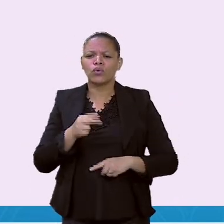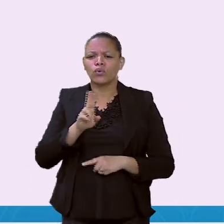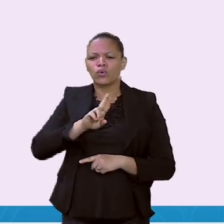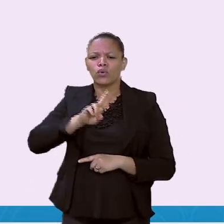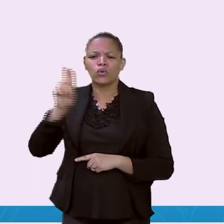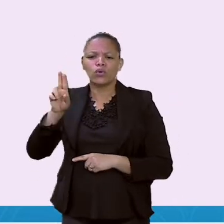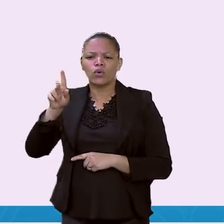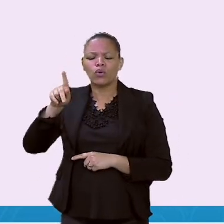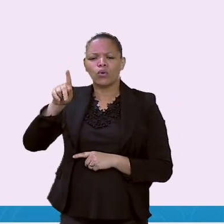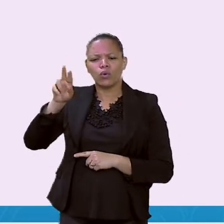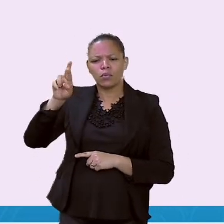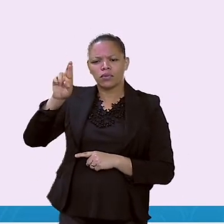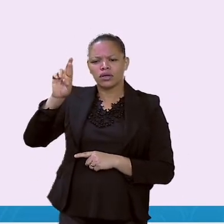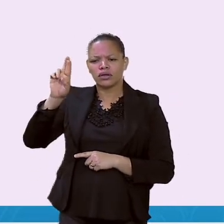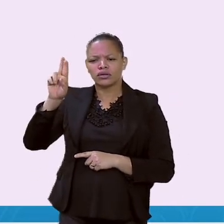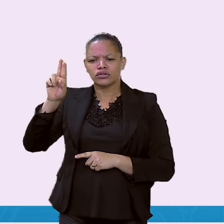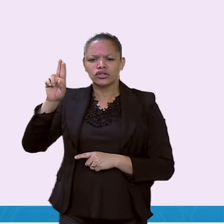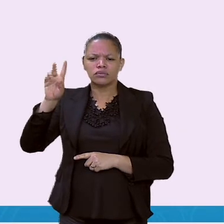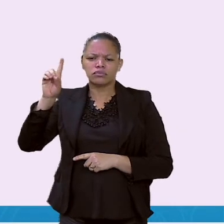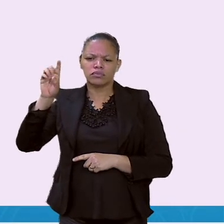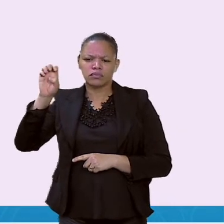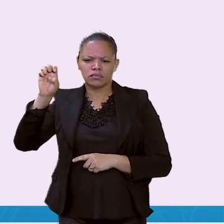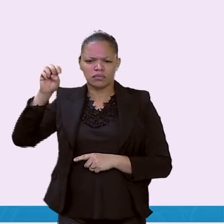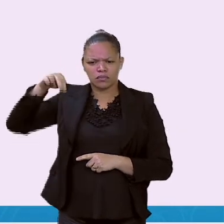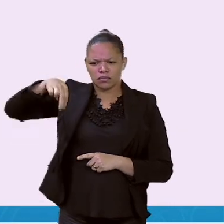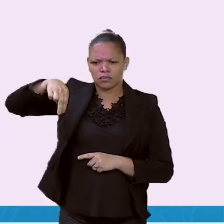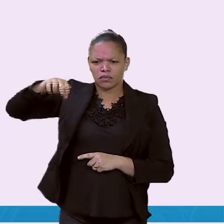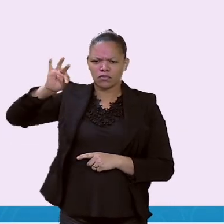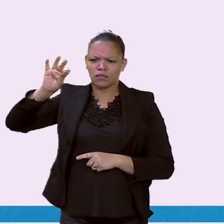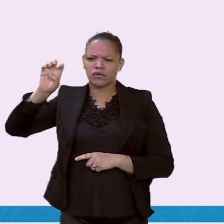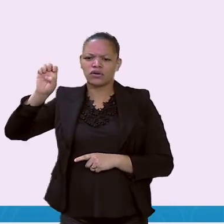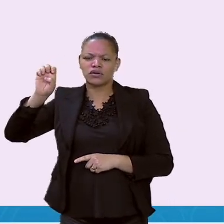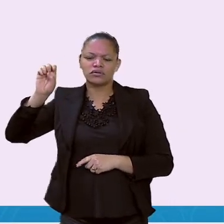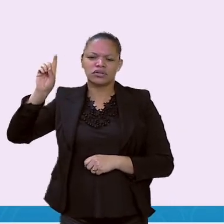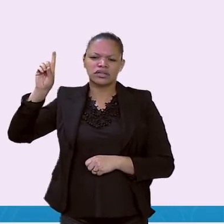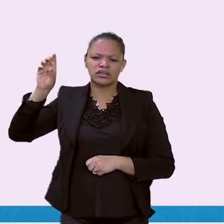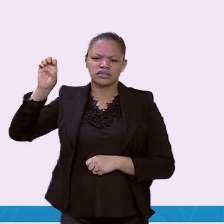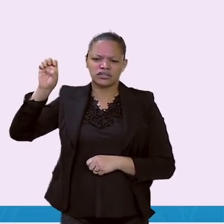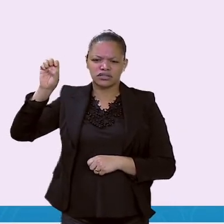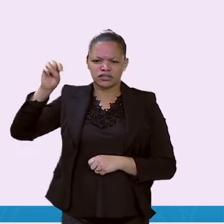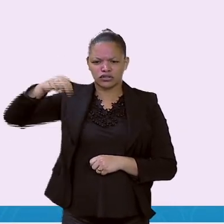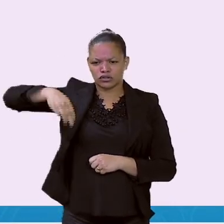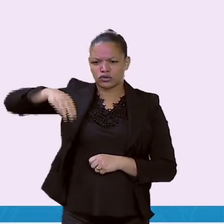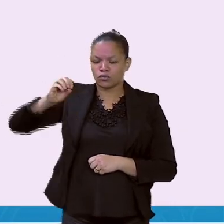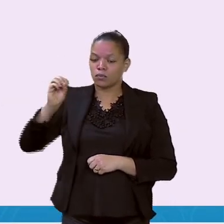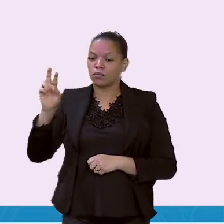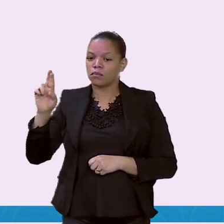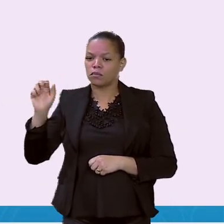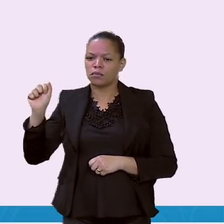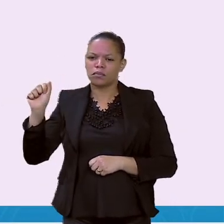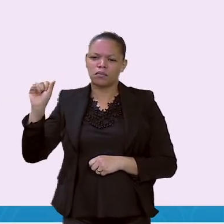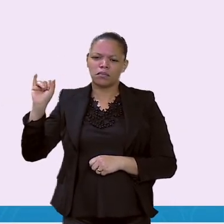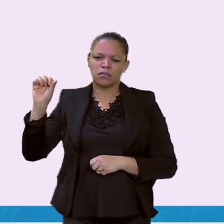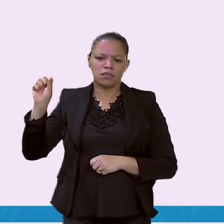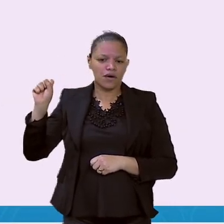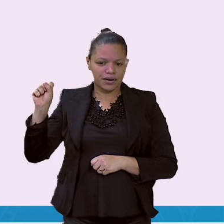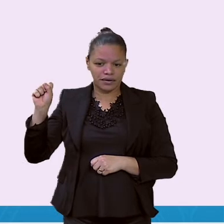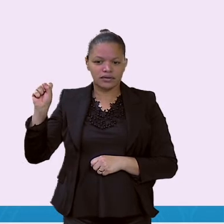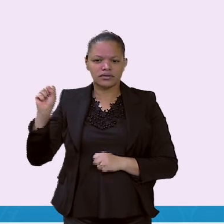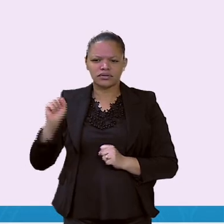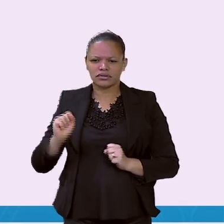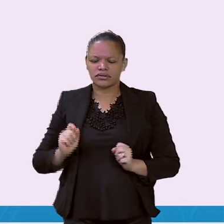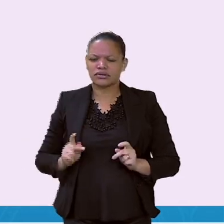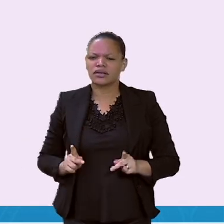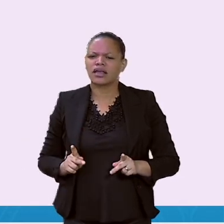político foi destaque no Brasil naquela época. E, hoje em dia, a Rua Prudente de Moraes é também muito